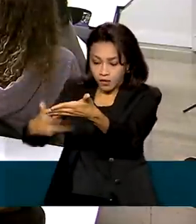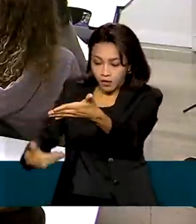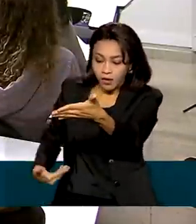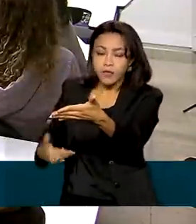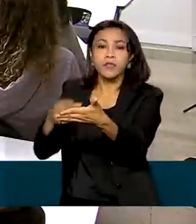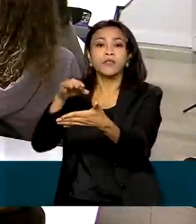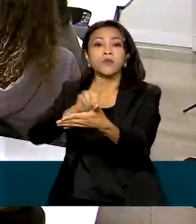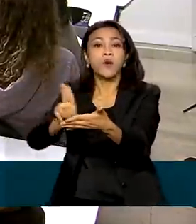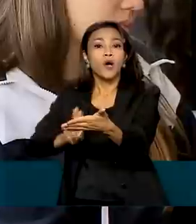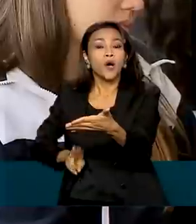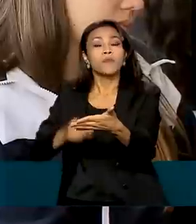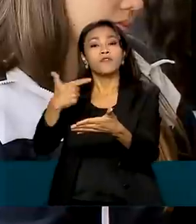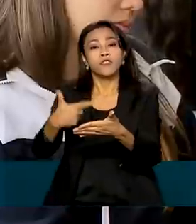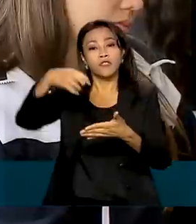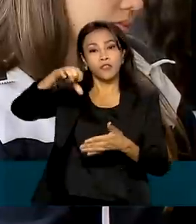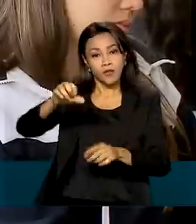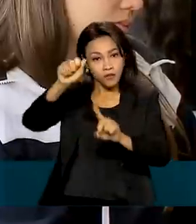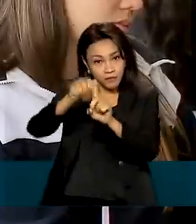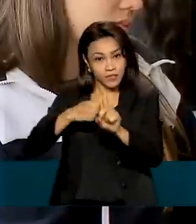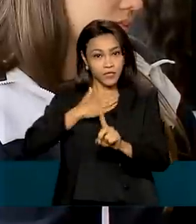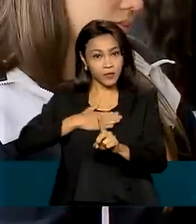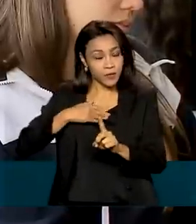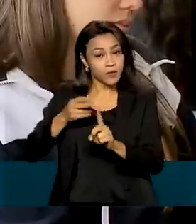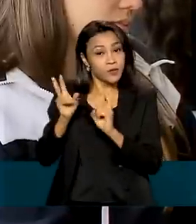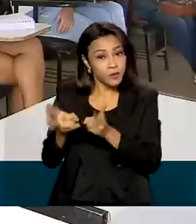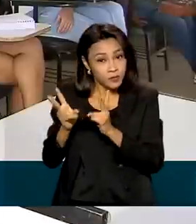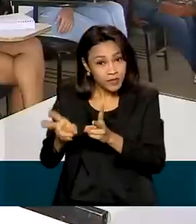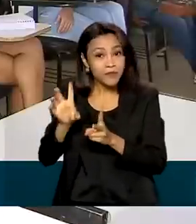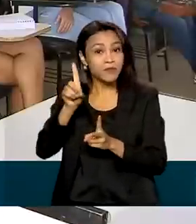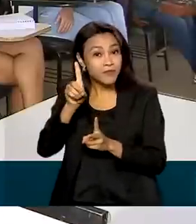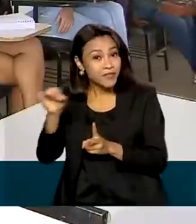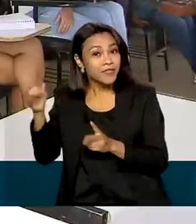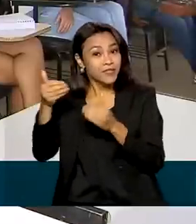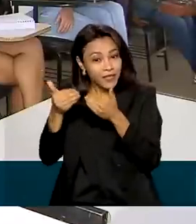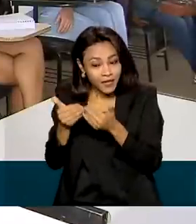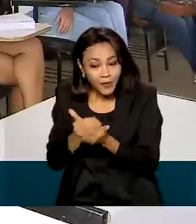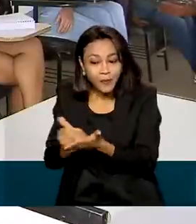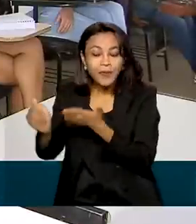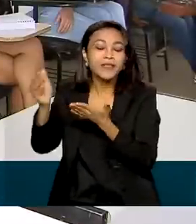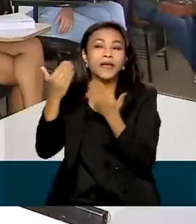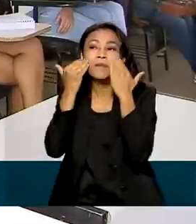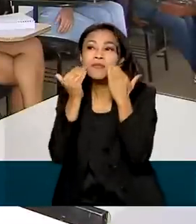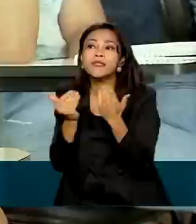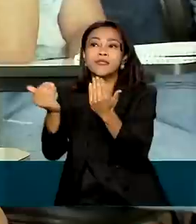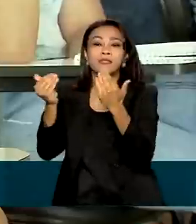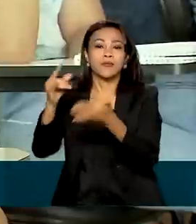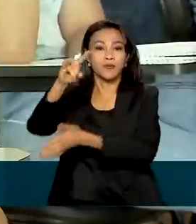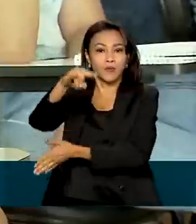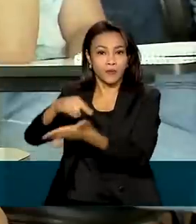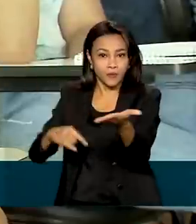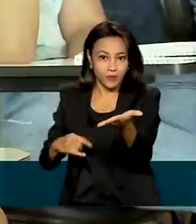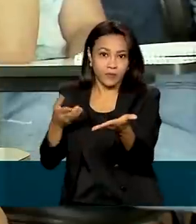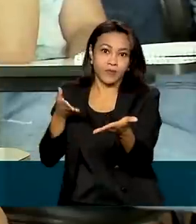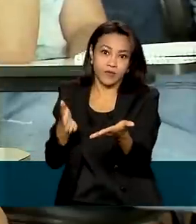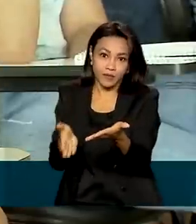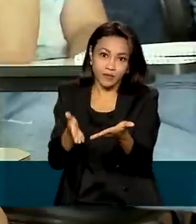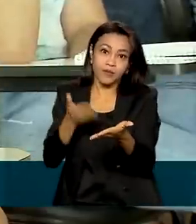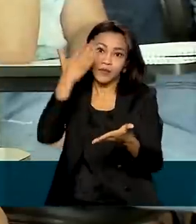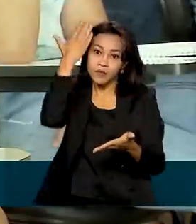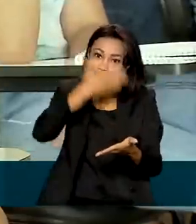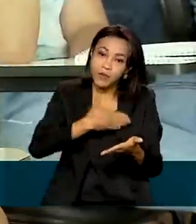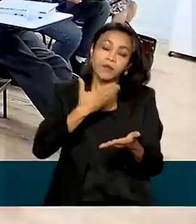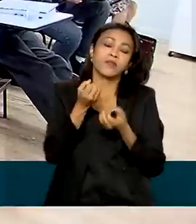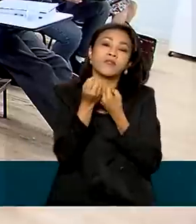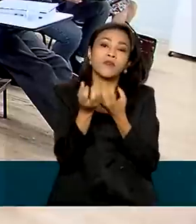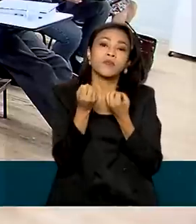29 de agosto. No mesmo dia, começa o período de apresentação dos documentos, dos documentos que comprovam as